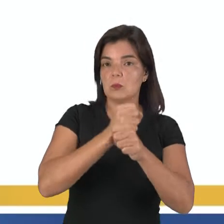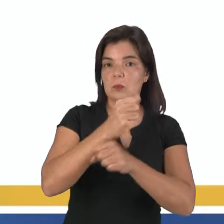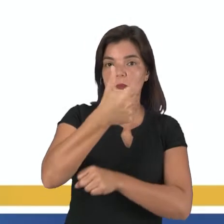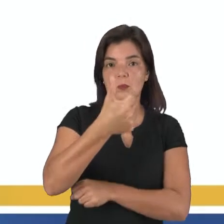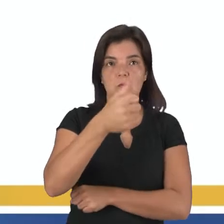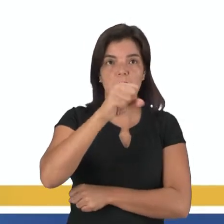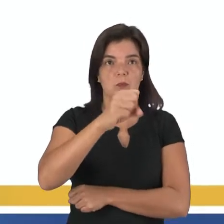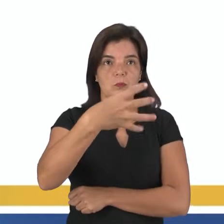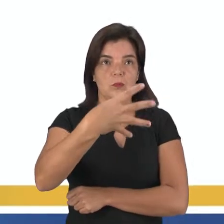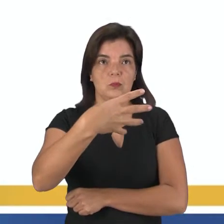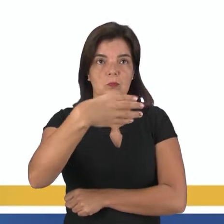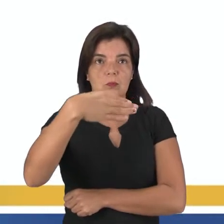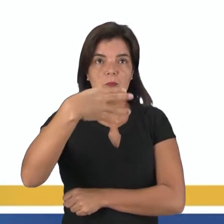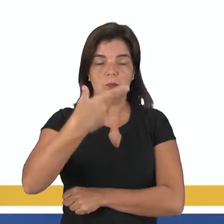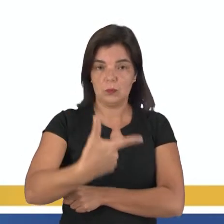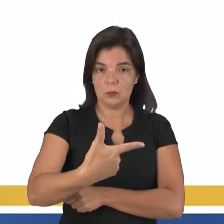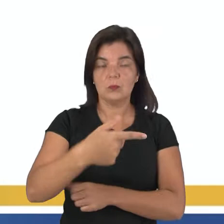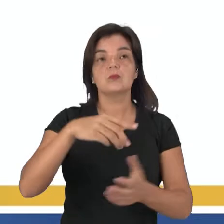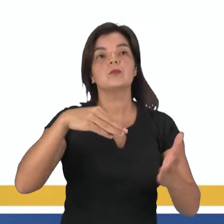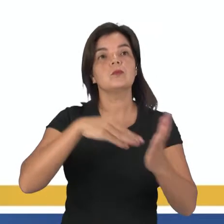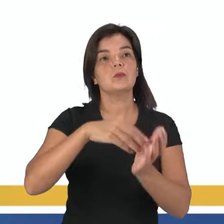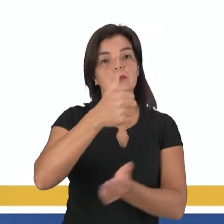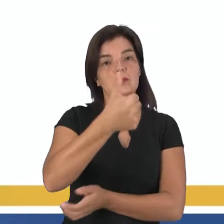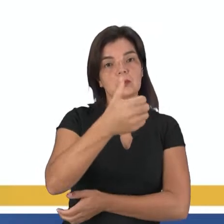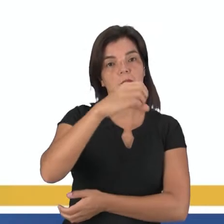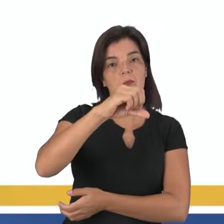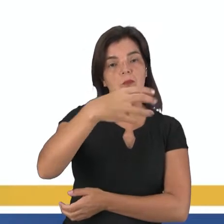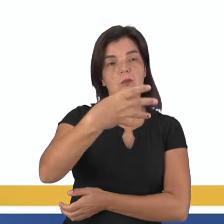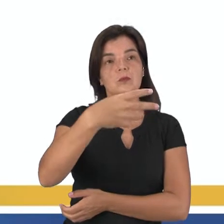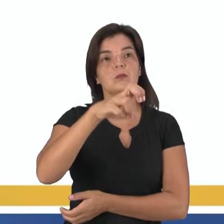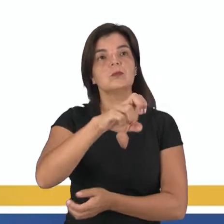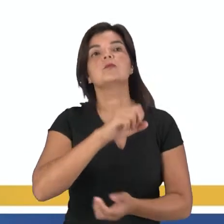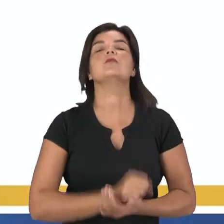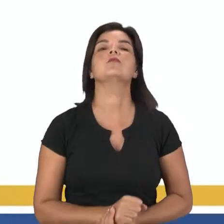1942 e 1945,